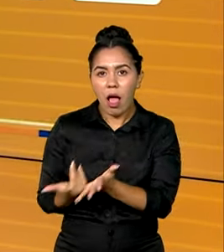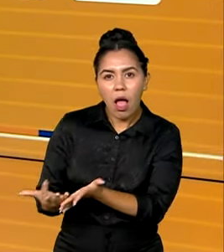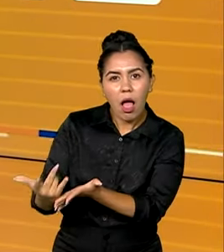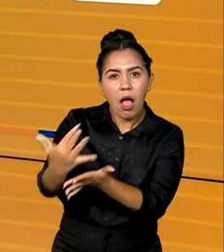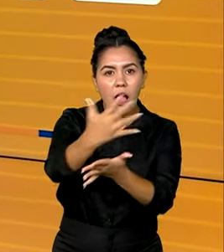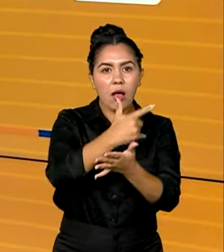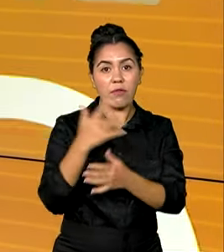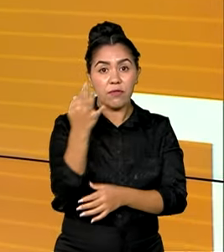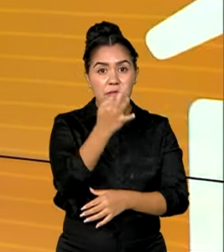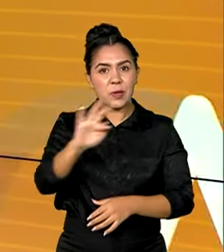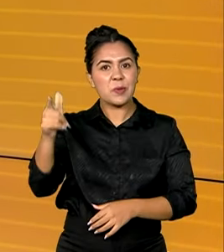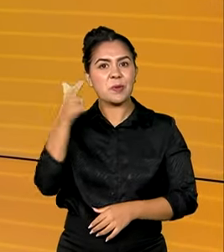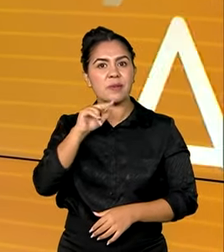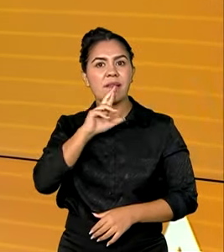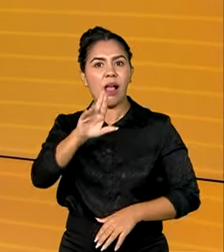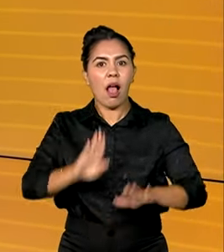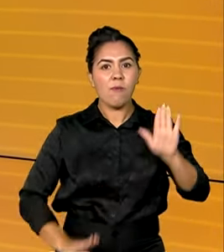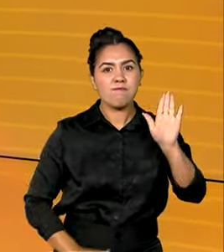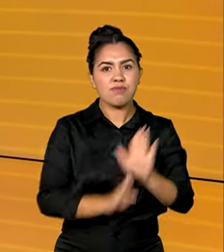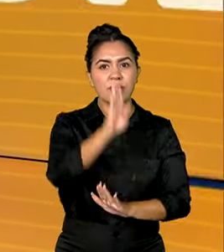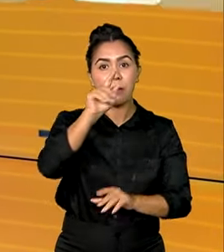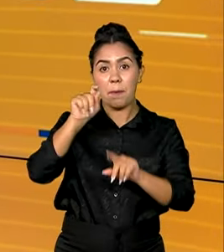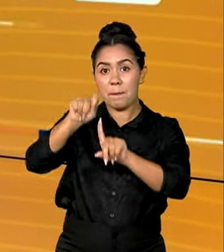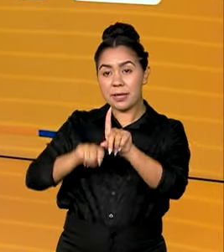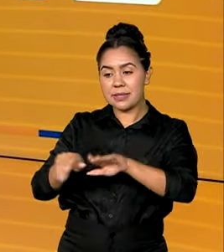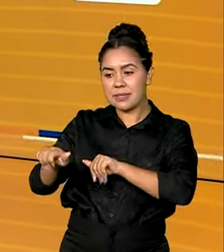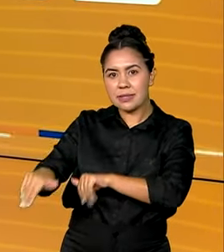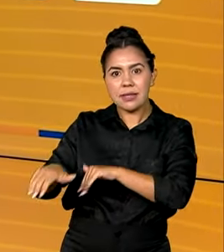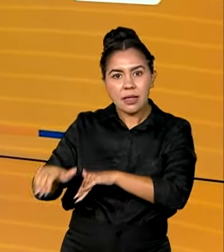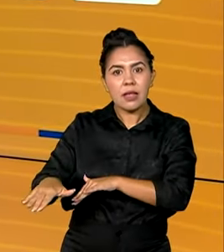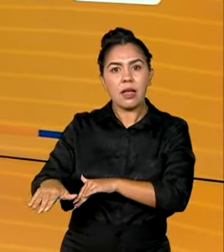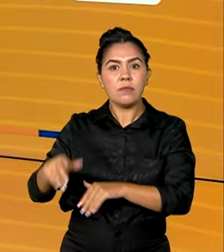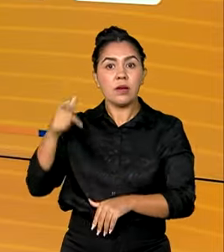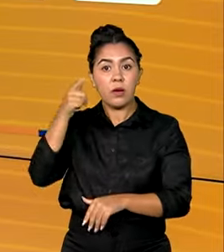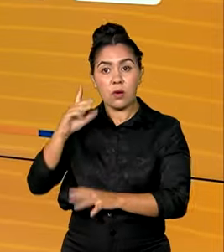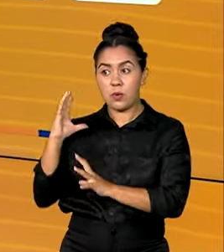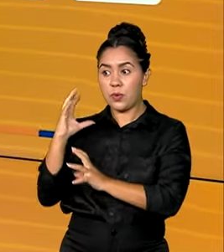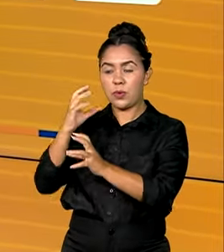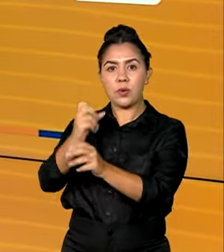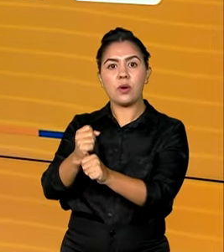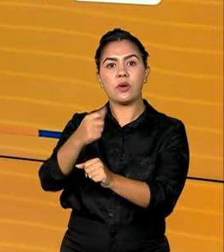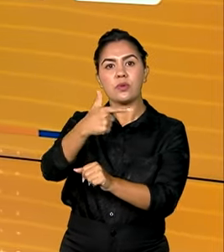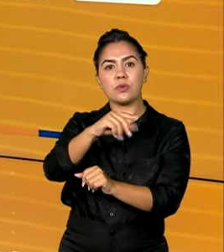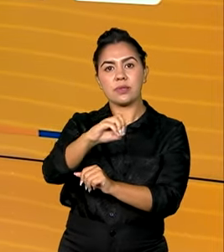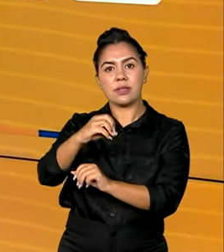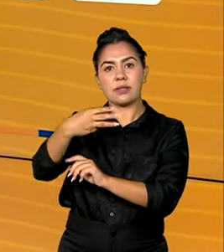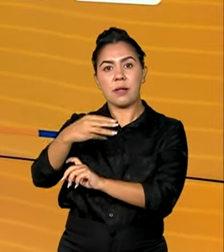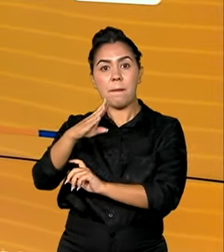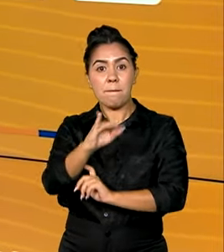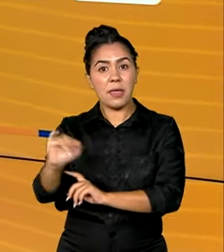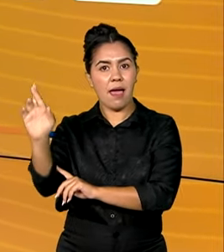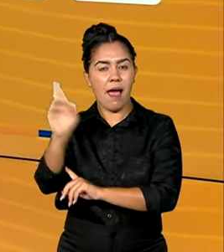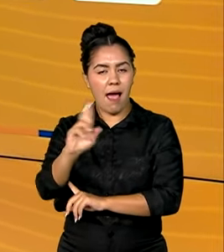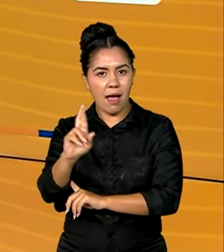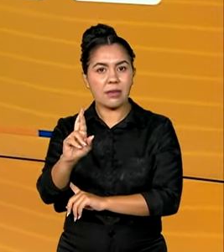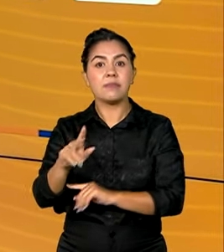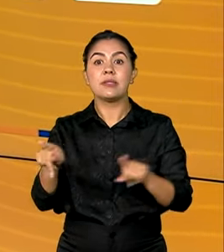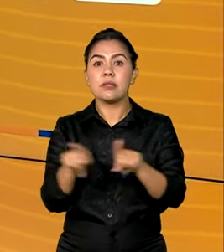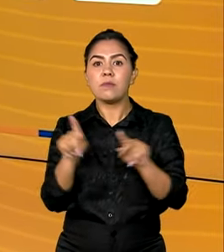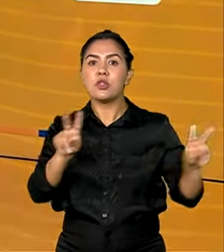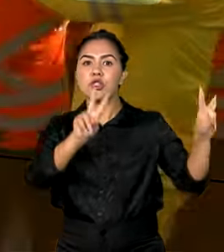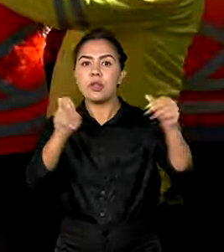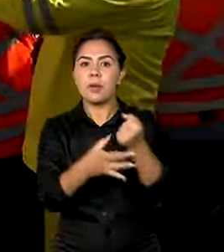bate recorde em setembro e atinge marca histórica de 203 bilhões de reais. Segurança hídrica.